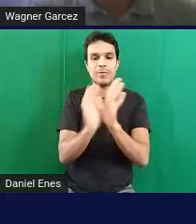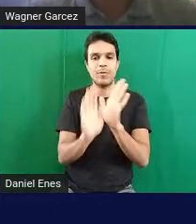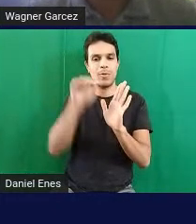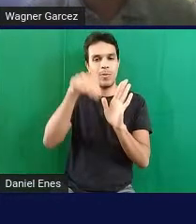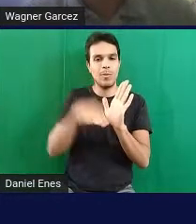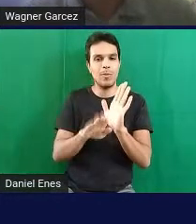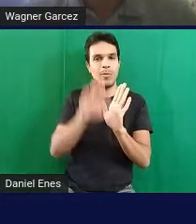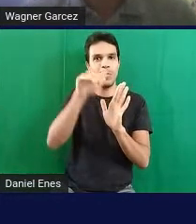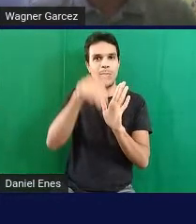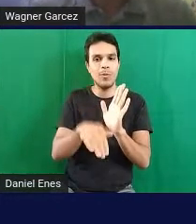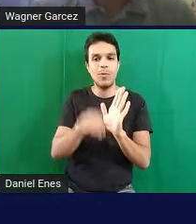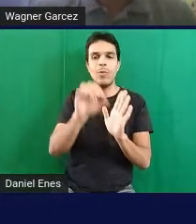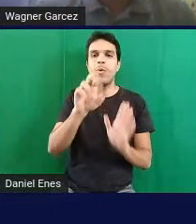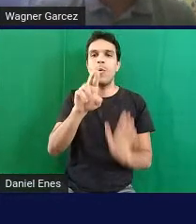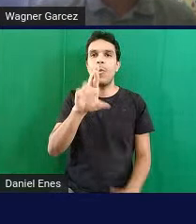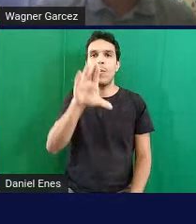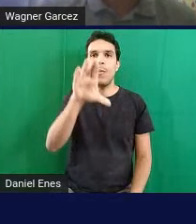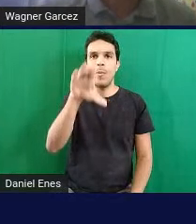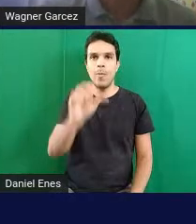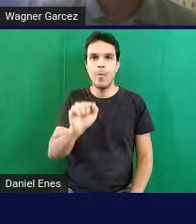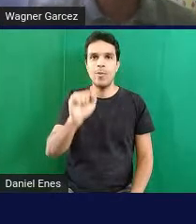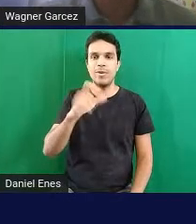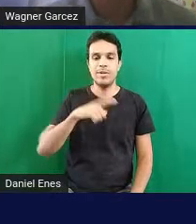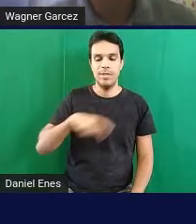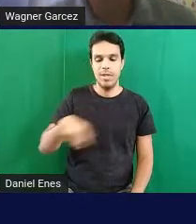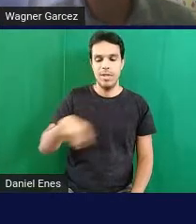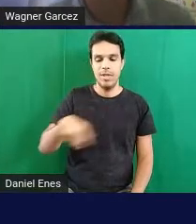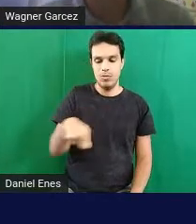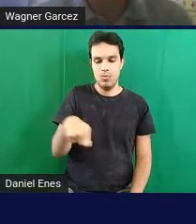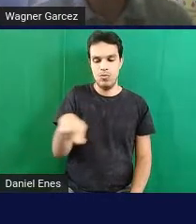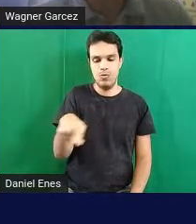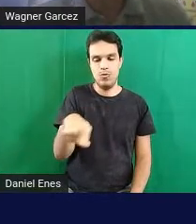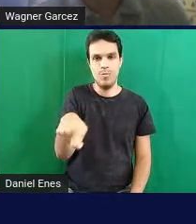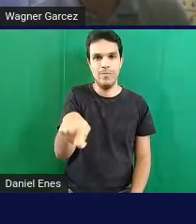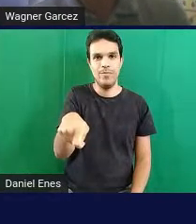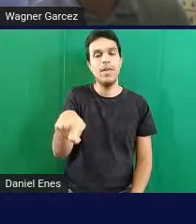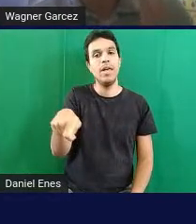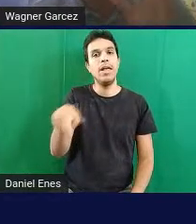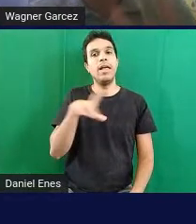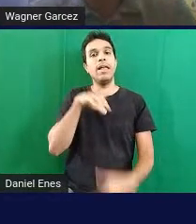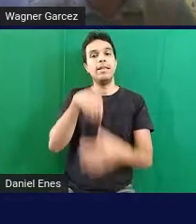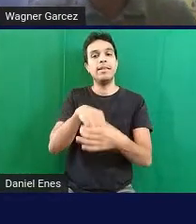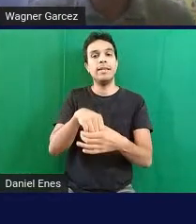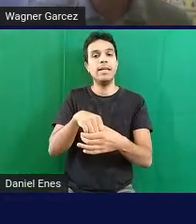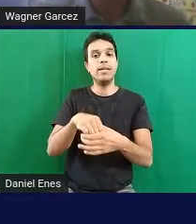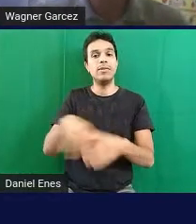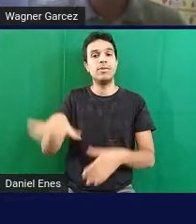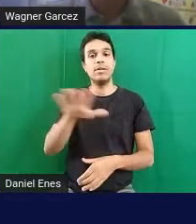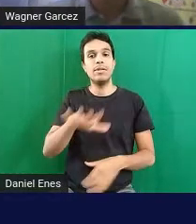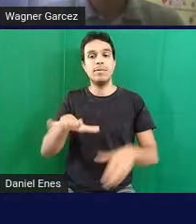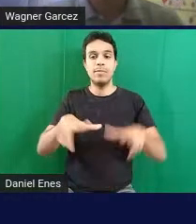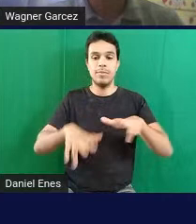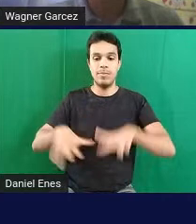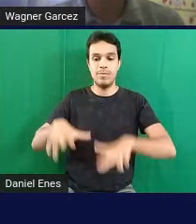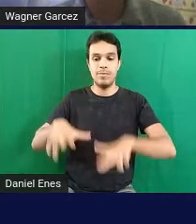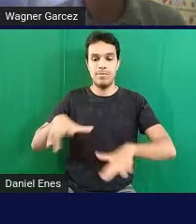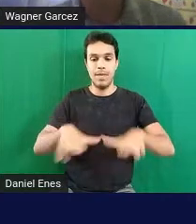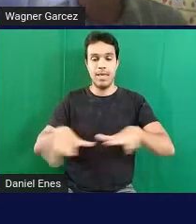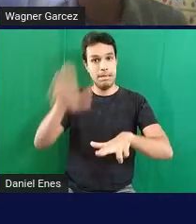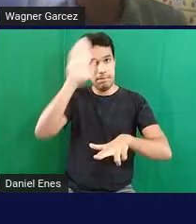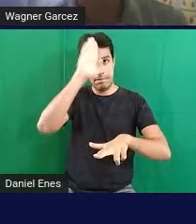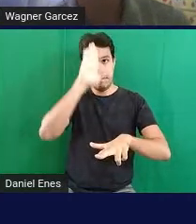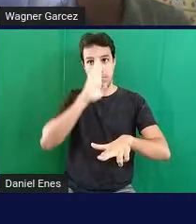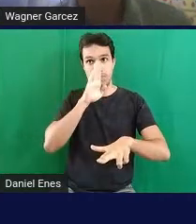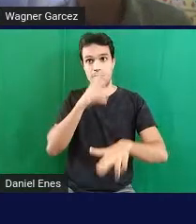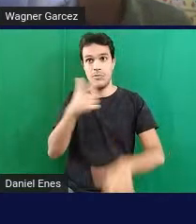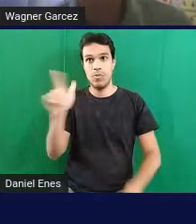uma bengala. O orca é usado em ambientes Linux. Então, ele também é gratuito para usar no Linux. E o outro,